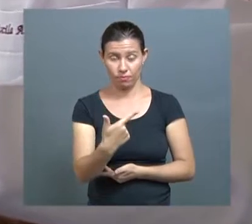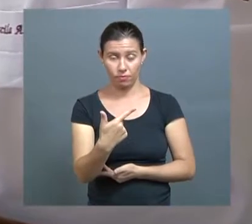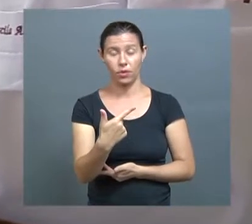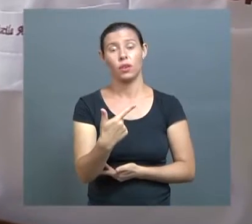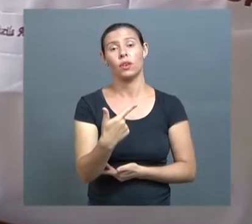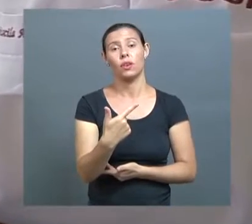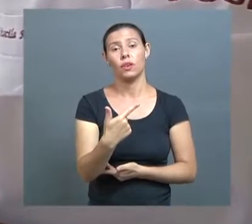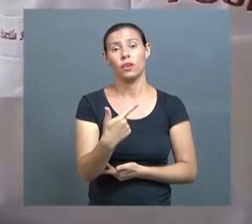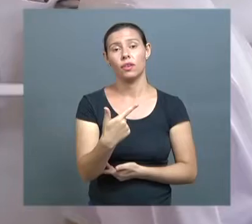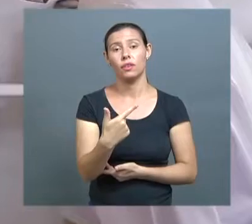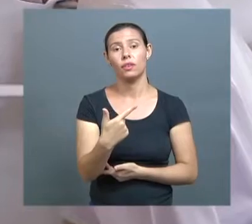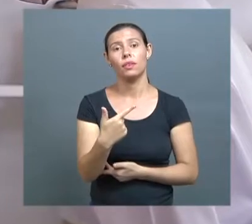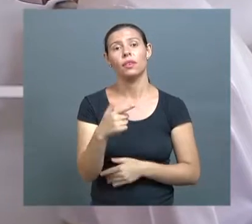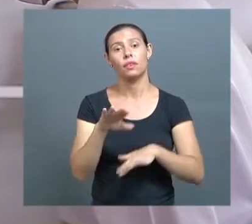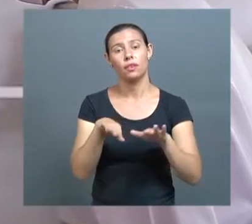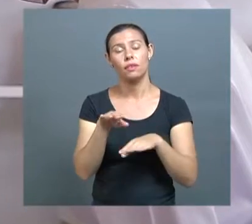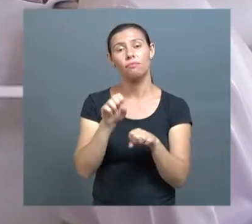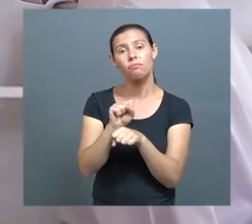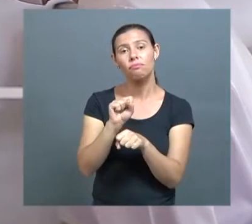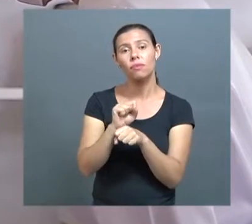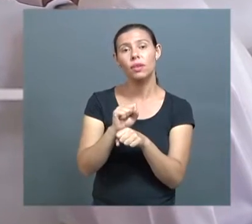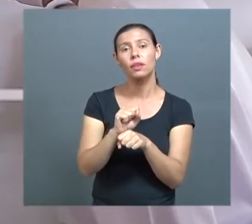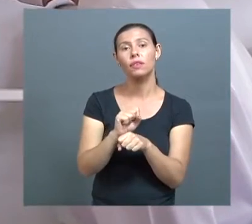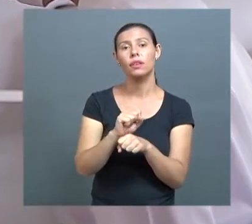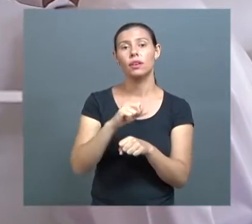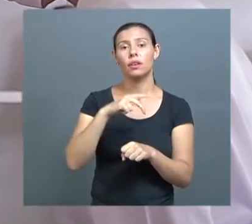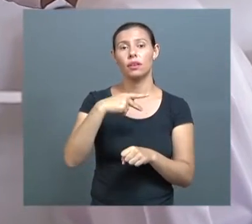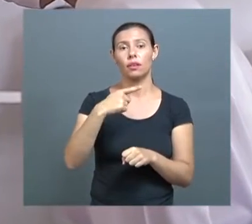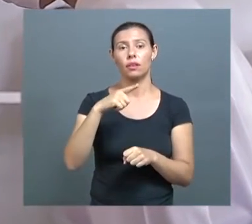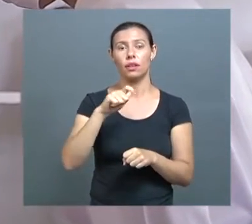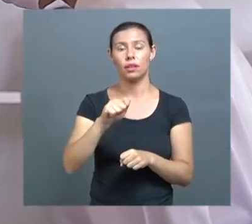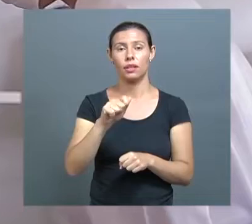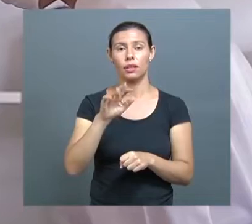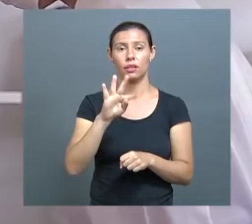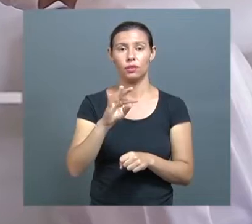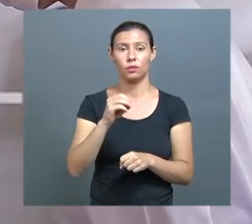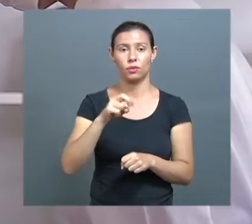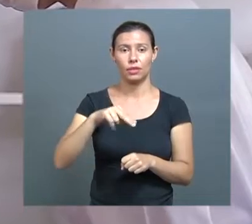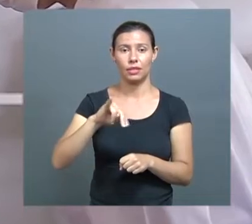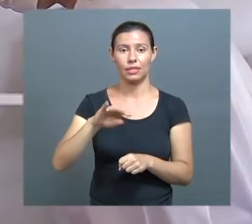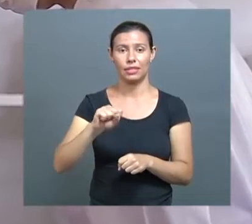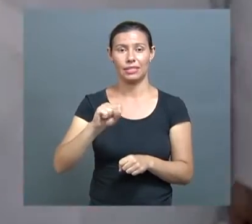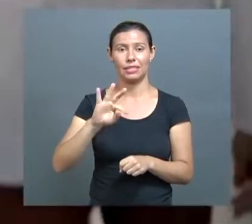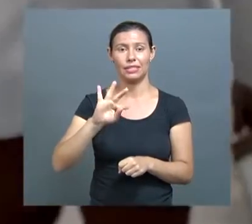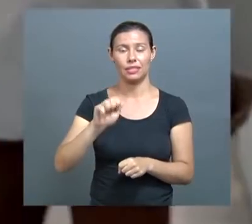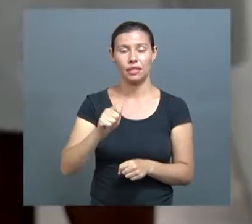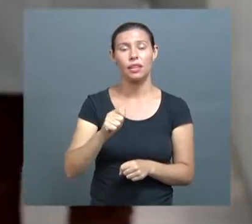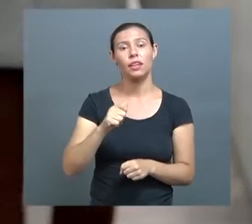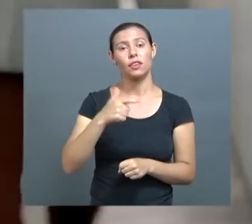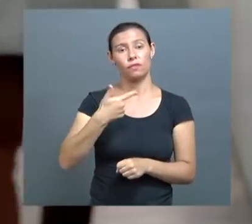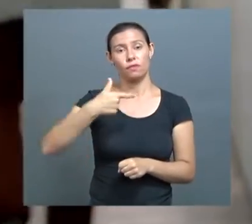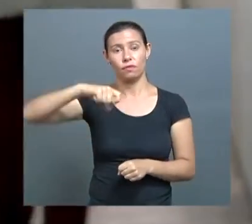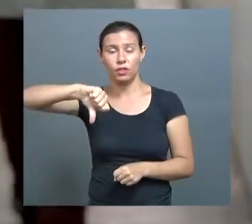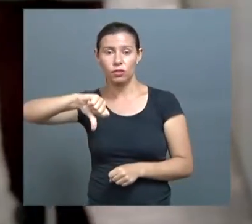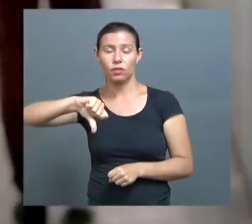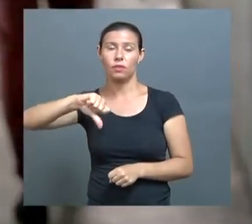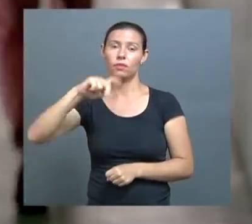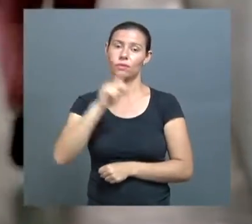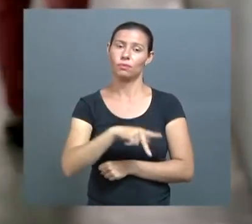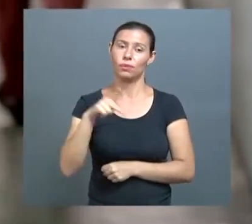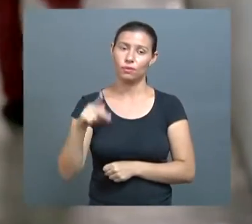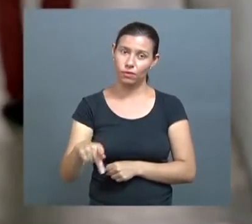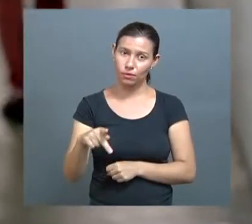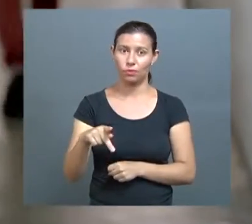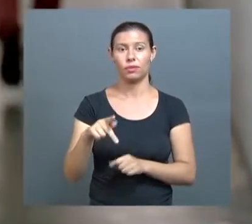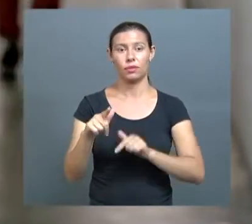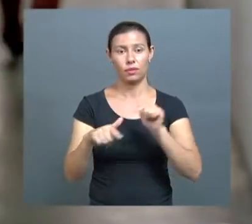pronto-socorro odontológico, 29 eram professores no regime de dedicação exclusiva. Sem a supervisão docente, a